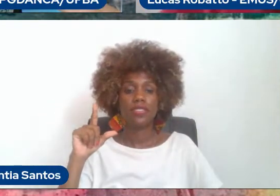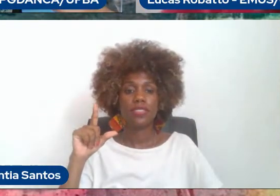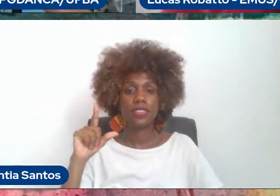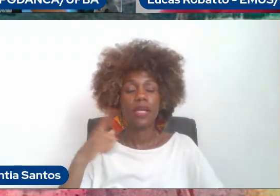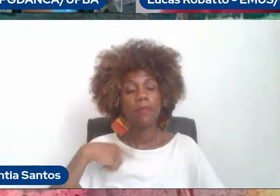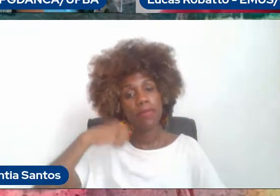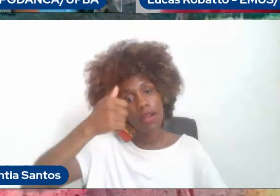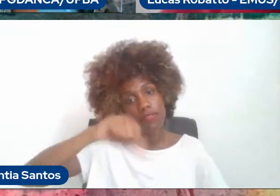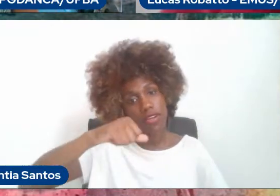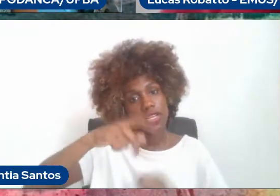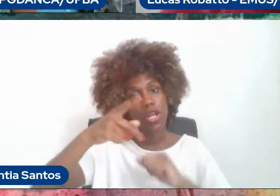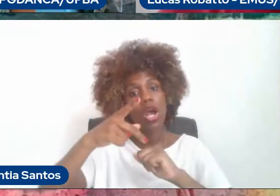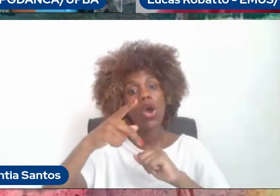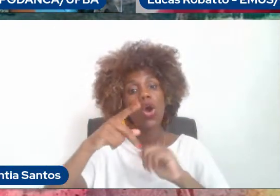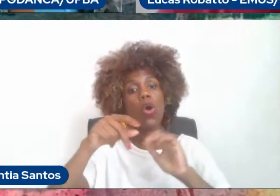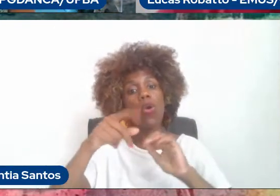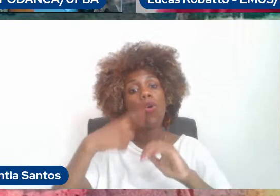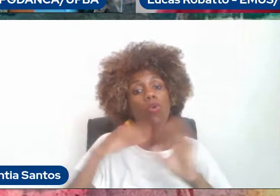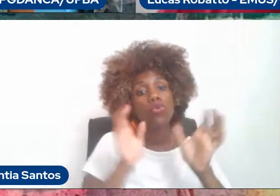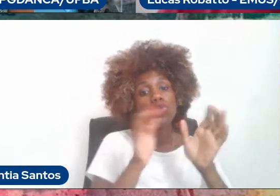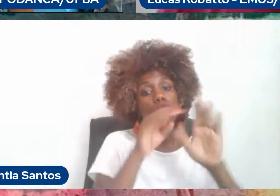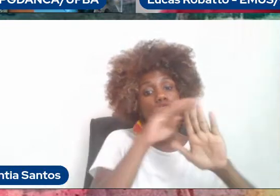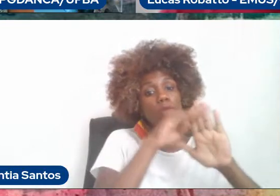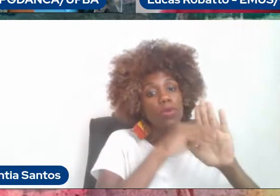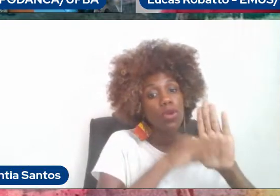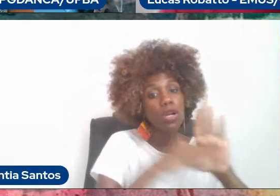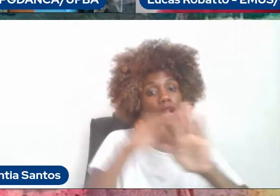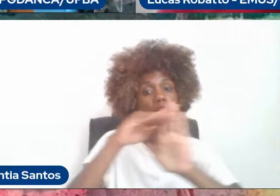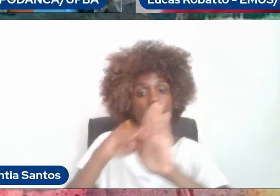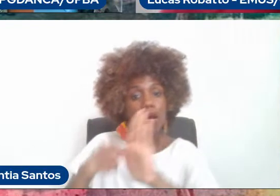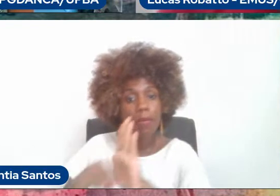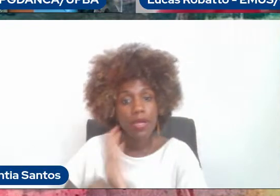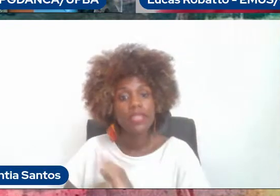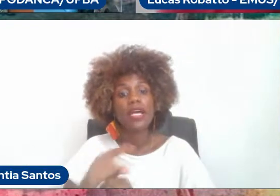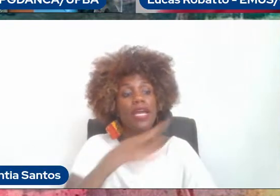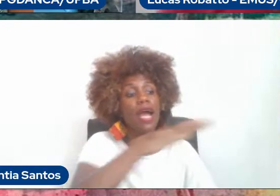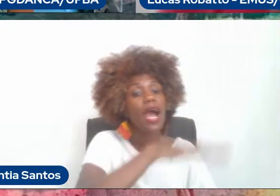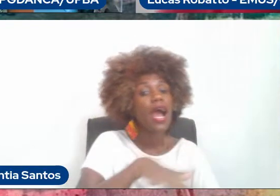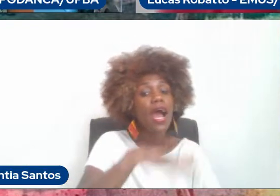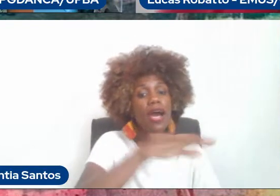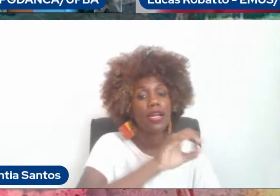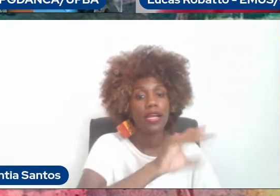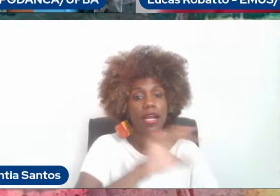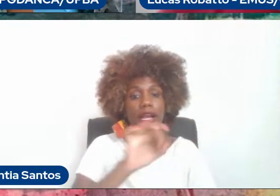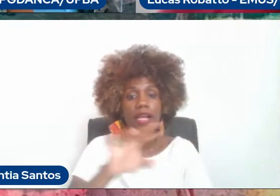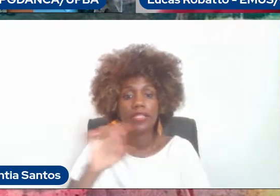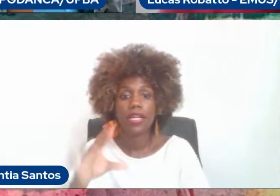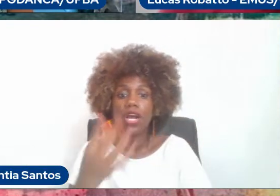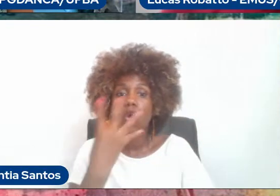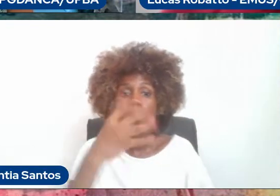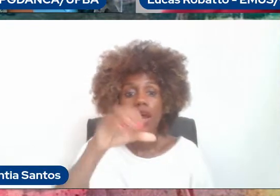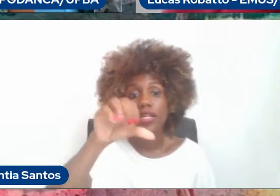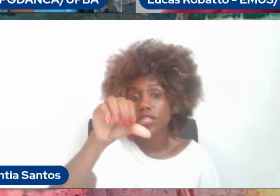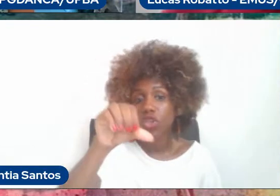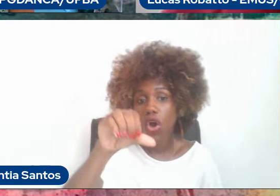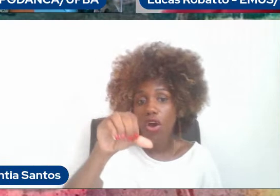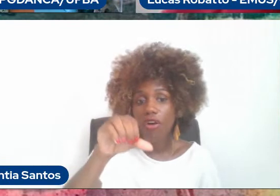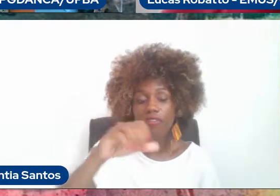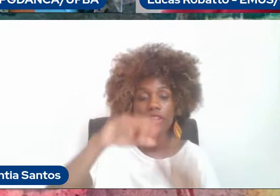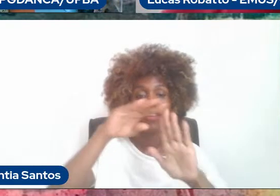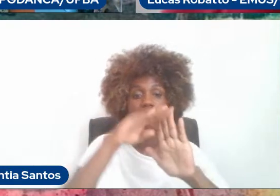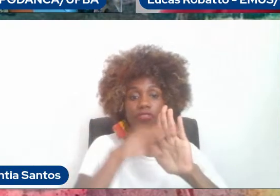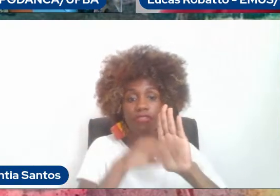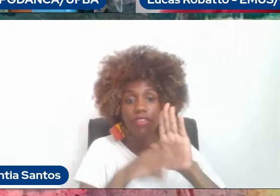avaliar os programas, gente tinha uma ficha que era determinada por cada área, ou seja, a gente tinha 49 fichas diferentes de avaliação.